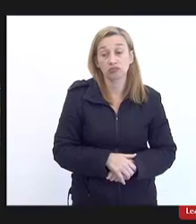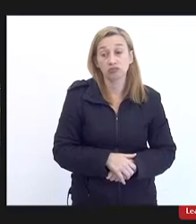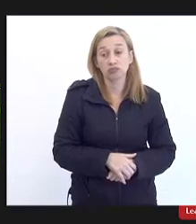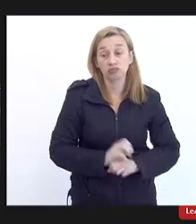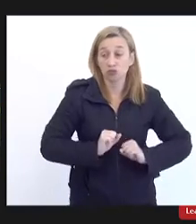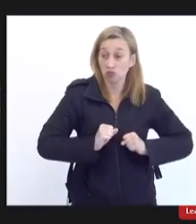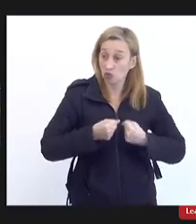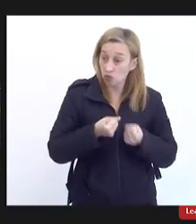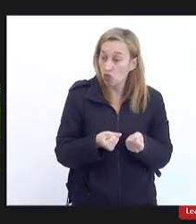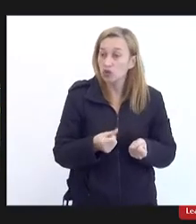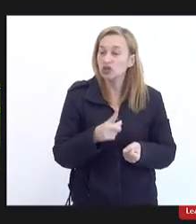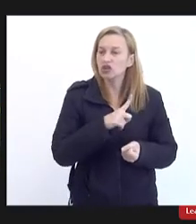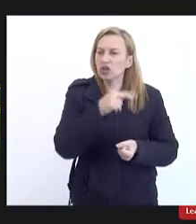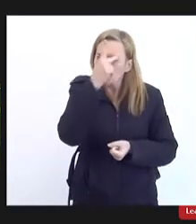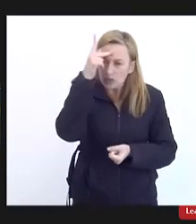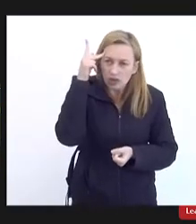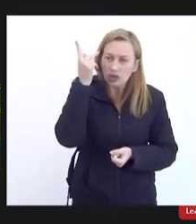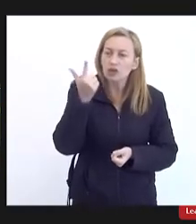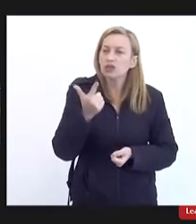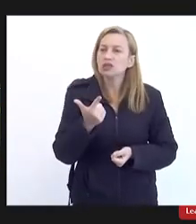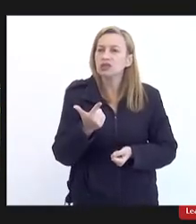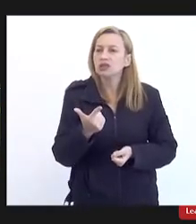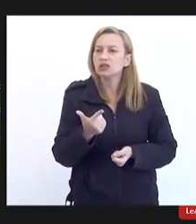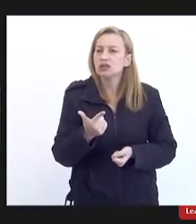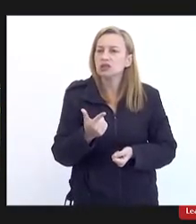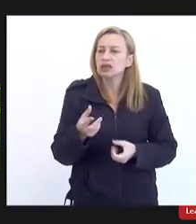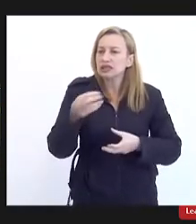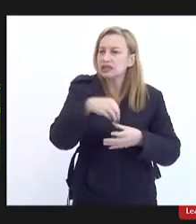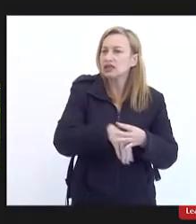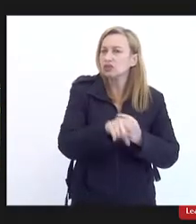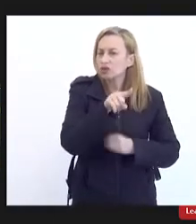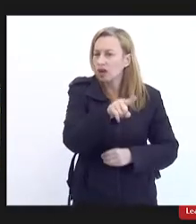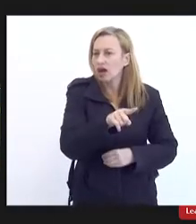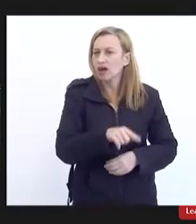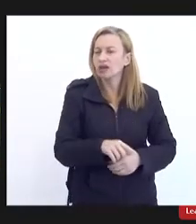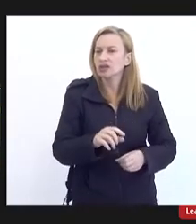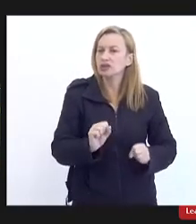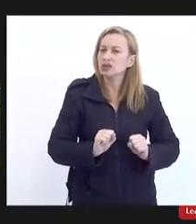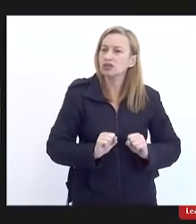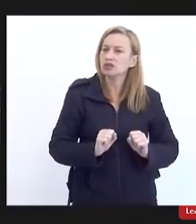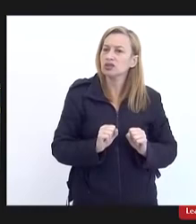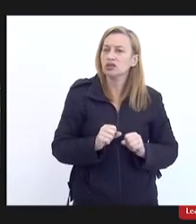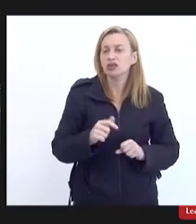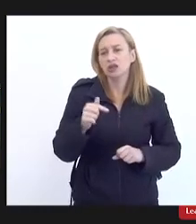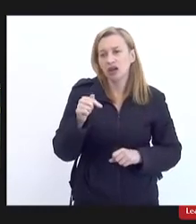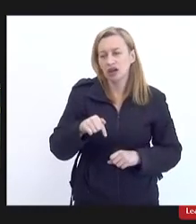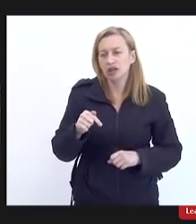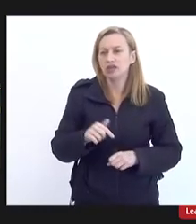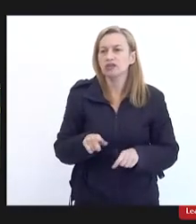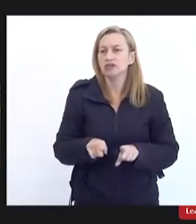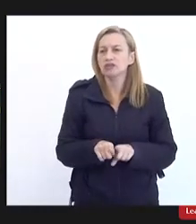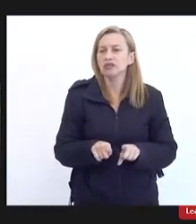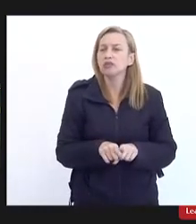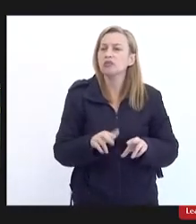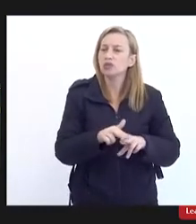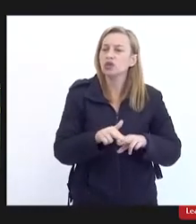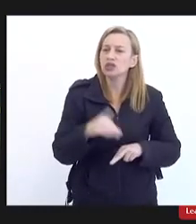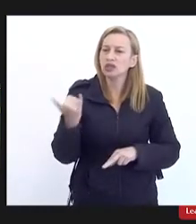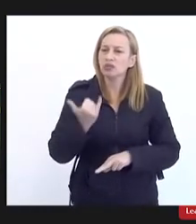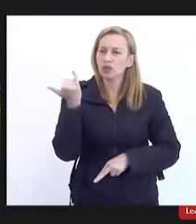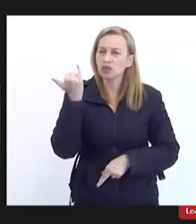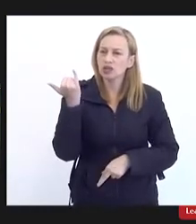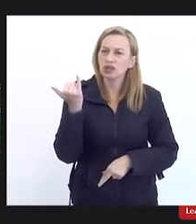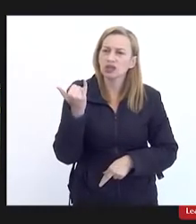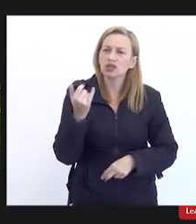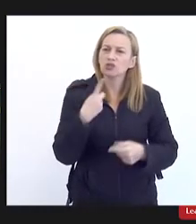forças com pessoas nem ali dentro não dá então a gente tem que acumular aqui do lado de fora por isso a importância